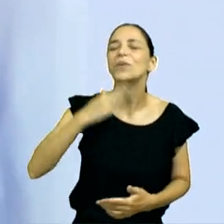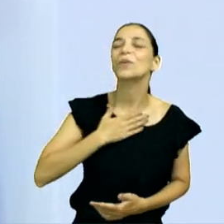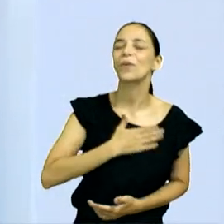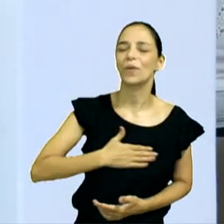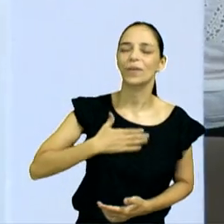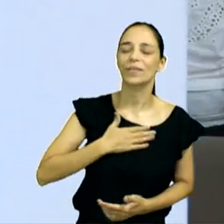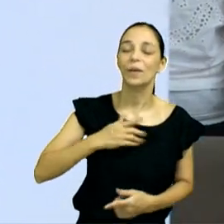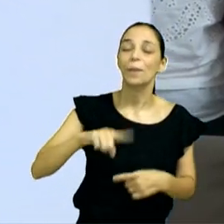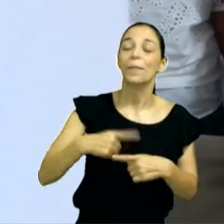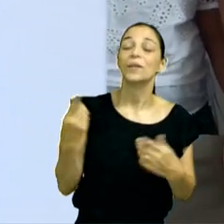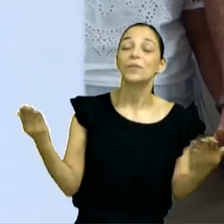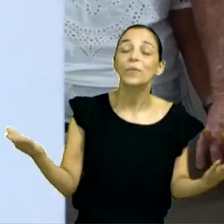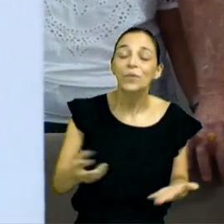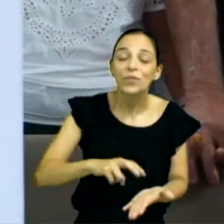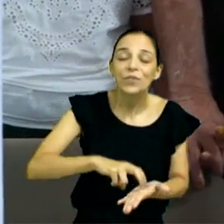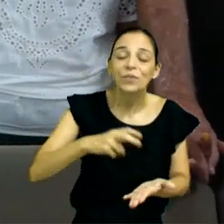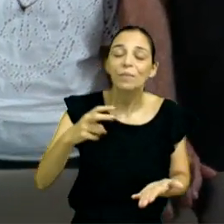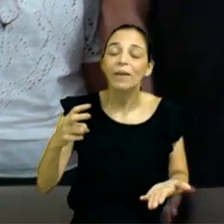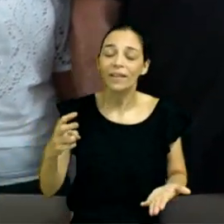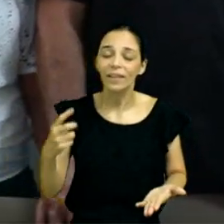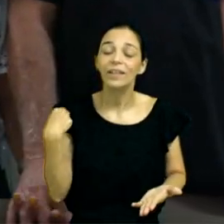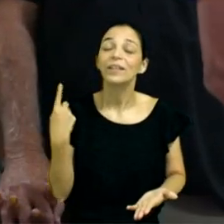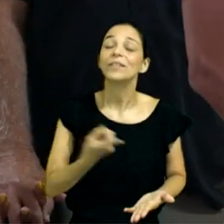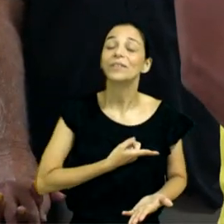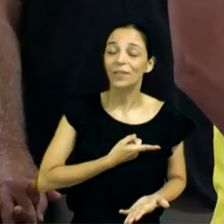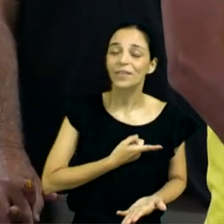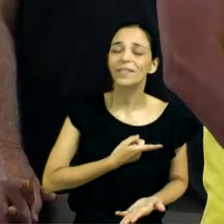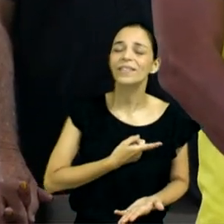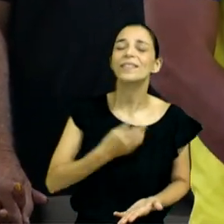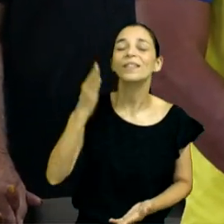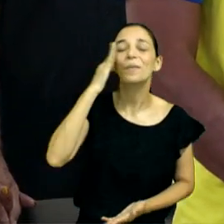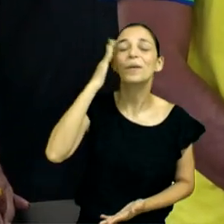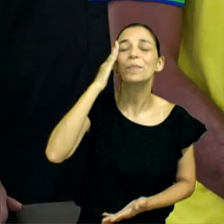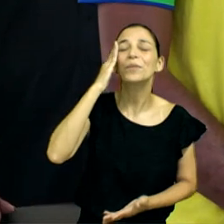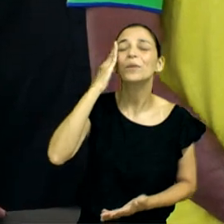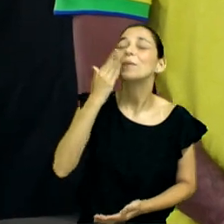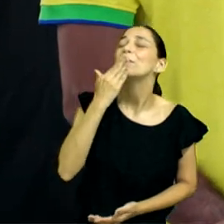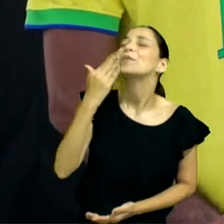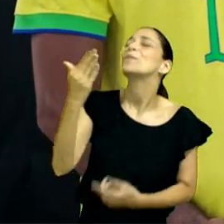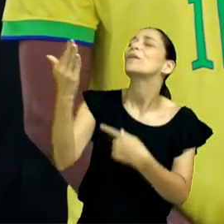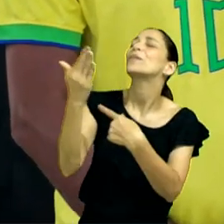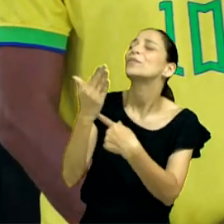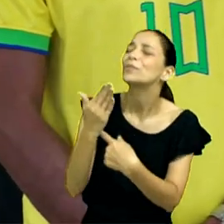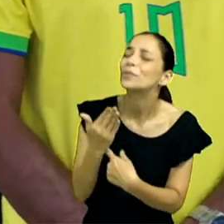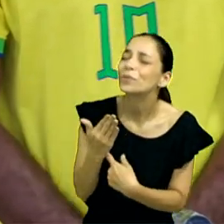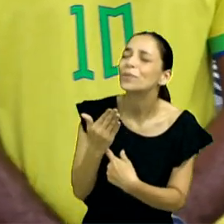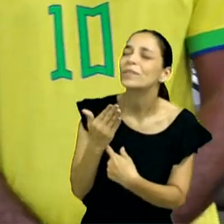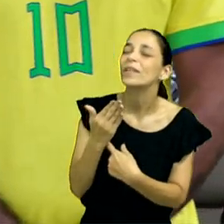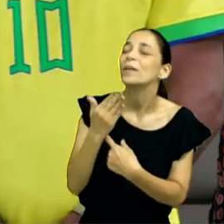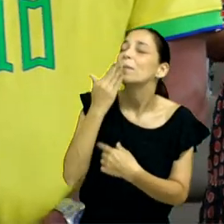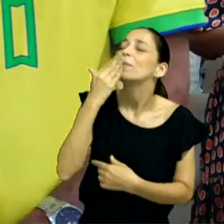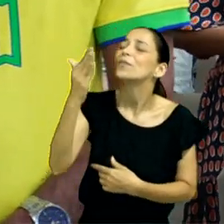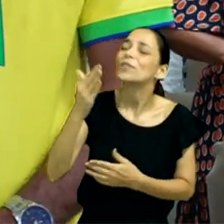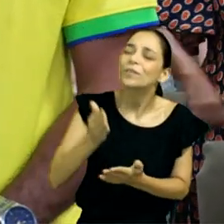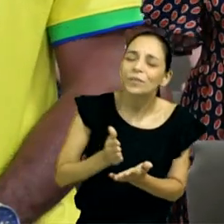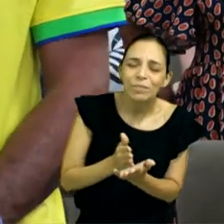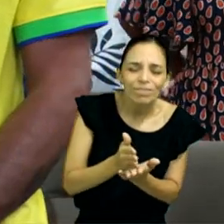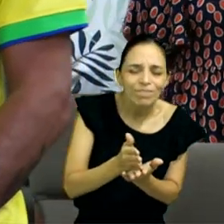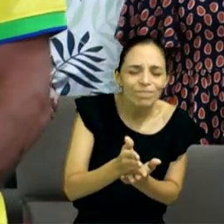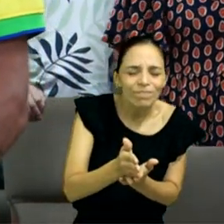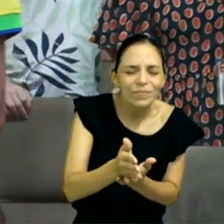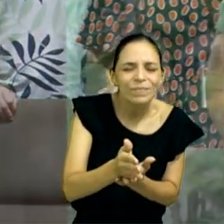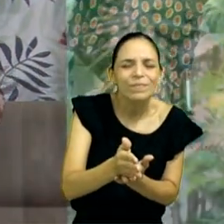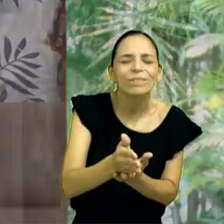mas nesta manhã, nós reconhecemos isso, e pedimos a tua ajuda, pedimos direção, Senhor, pedimos sabedoria,